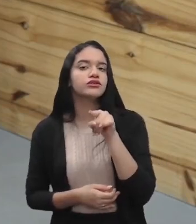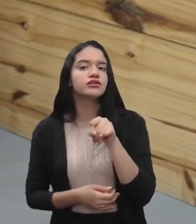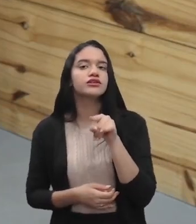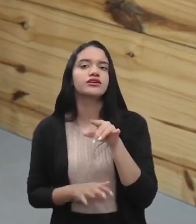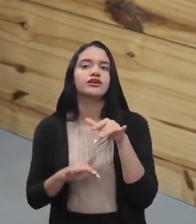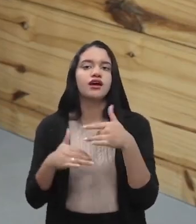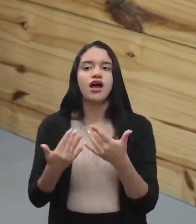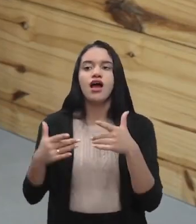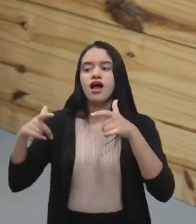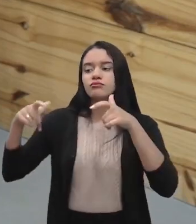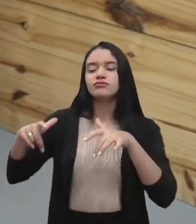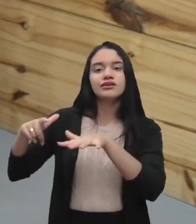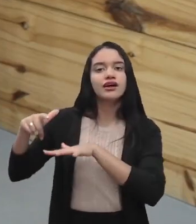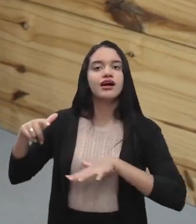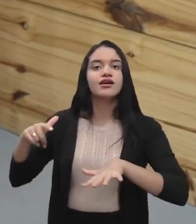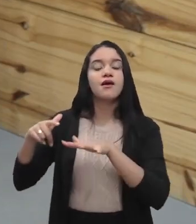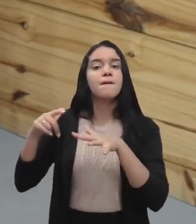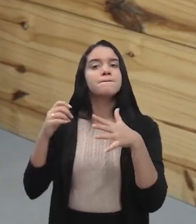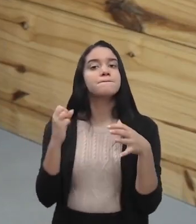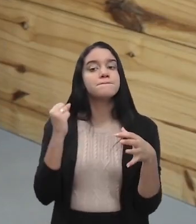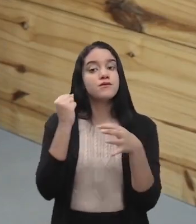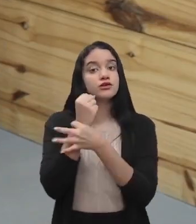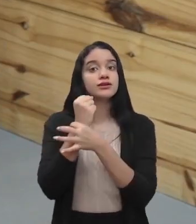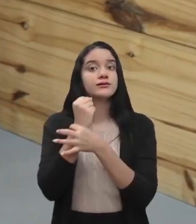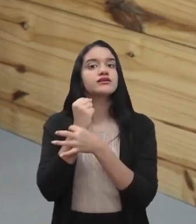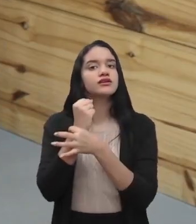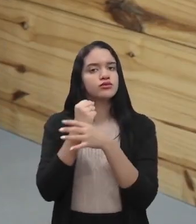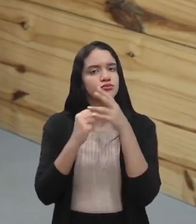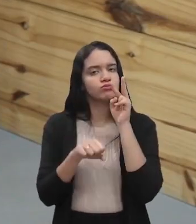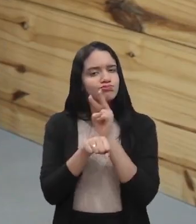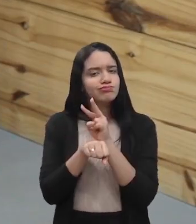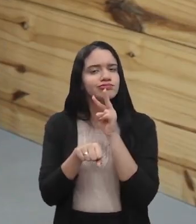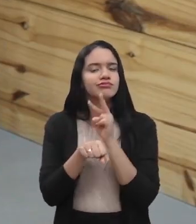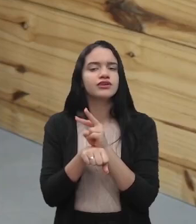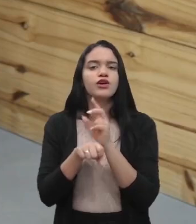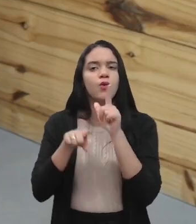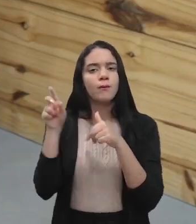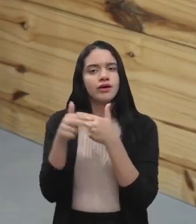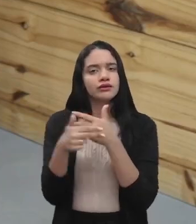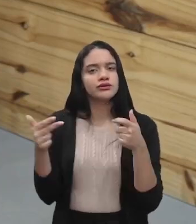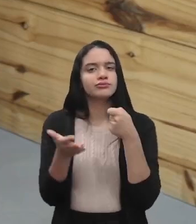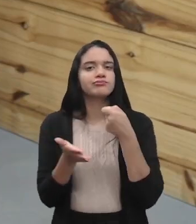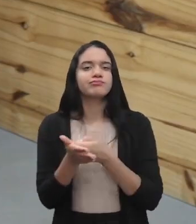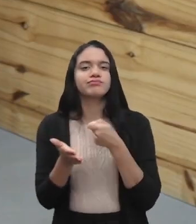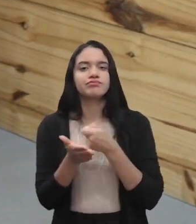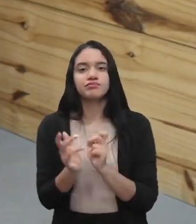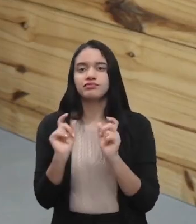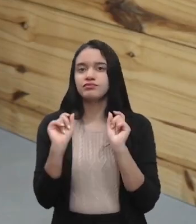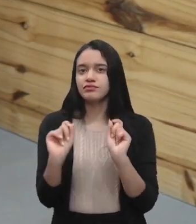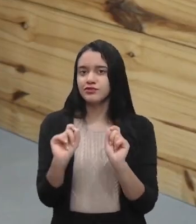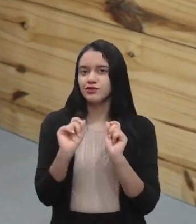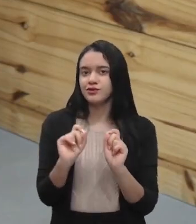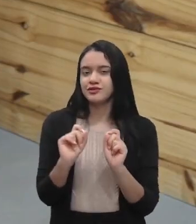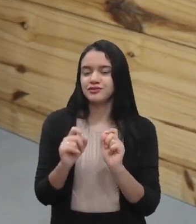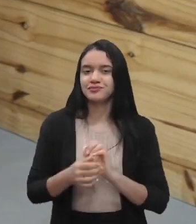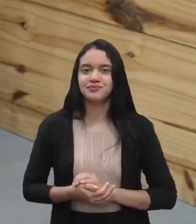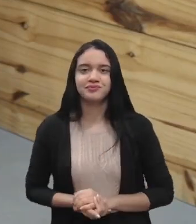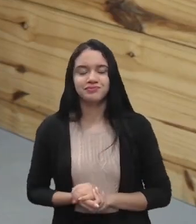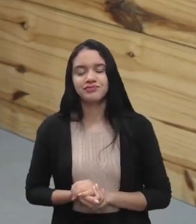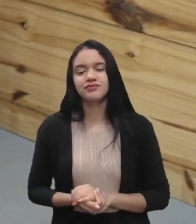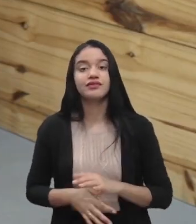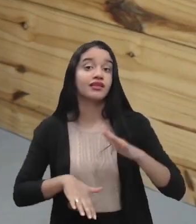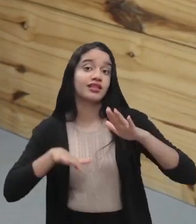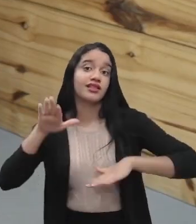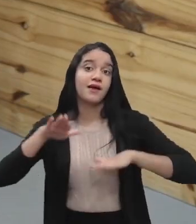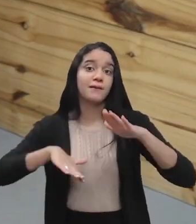ambiente já com essa proteção adequada, com material resistente, aí o que seria um material resistente? Vai